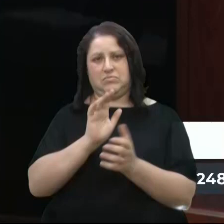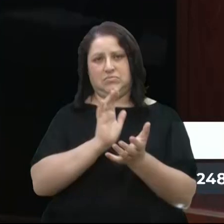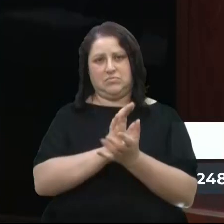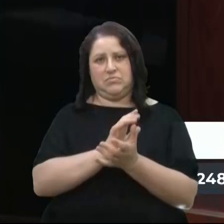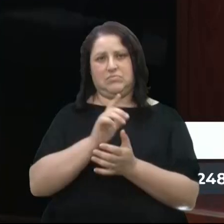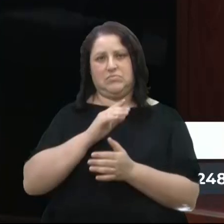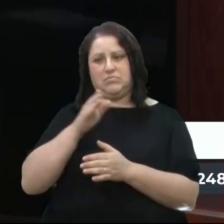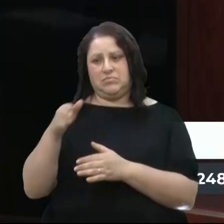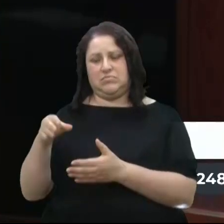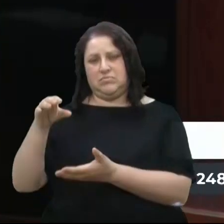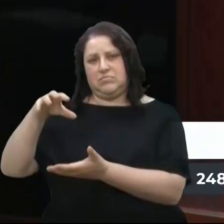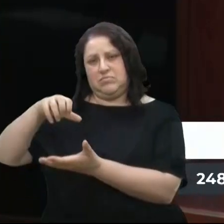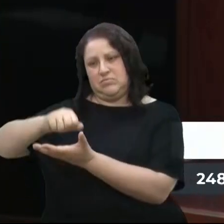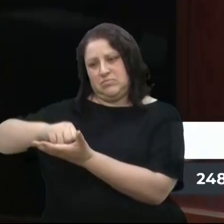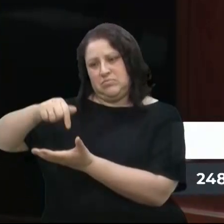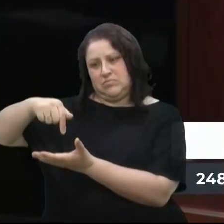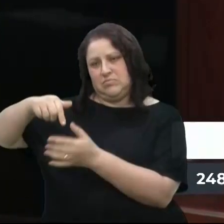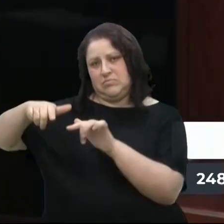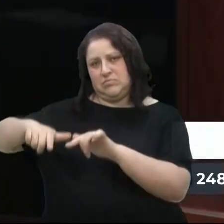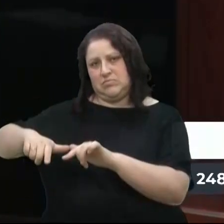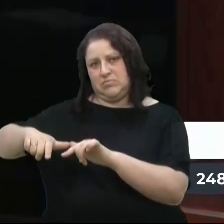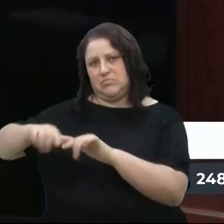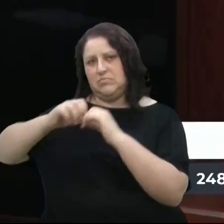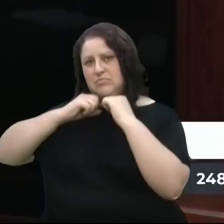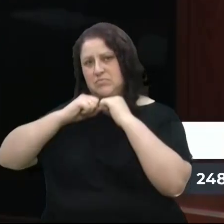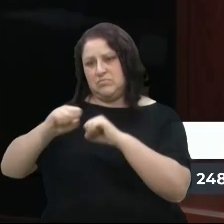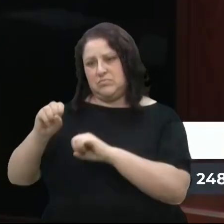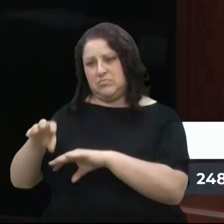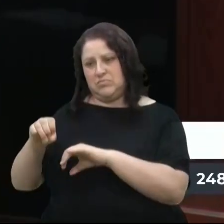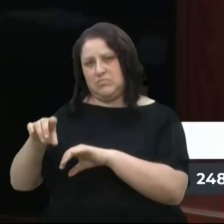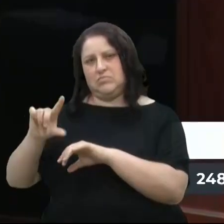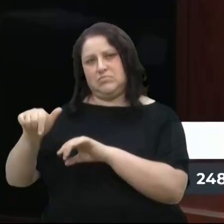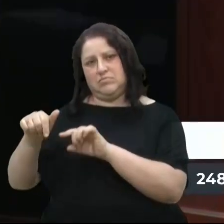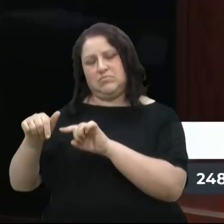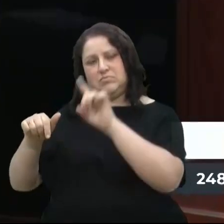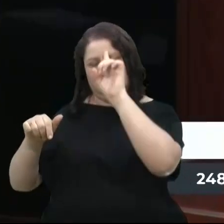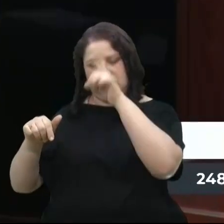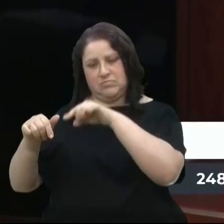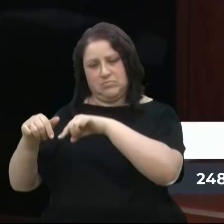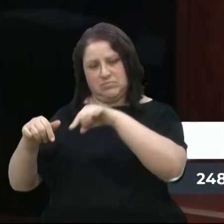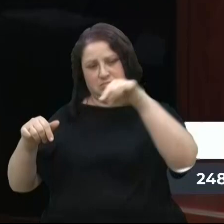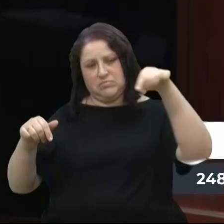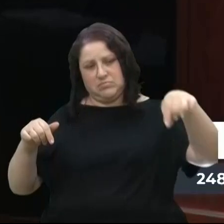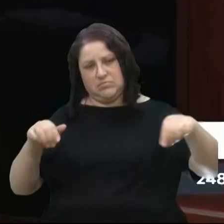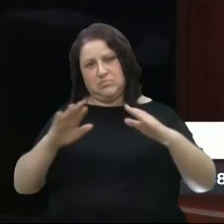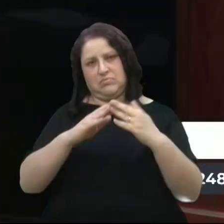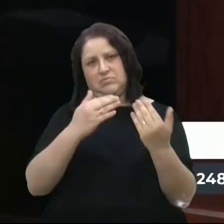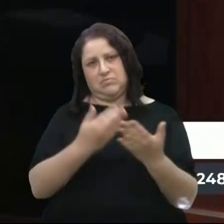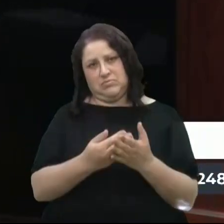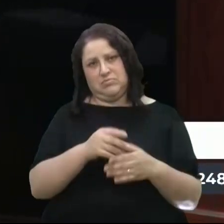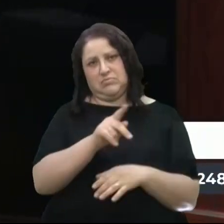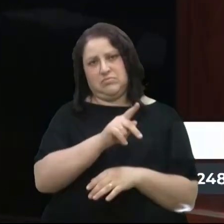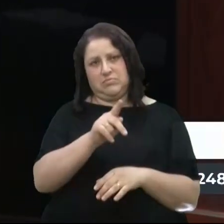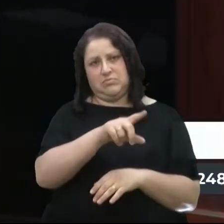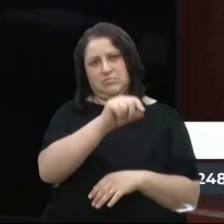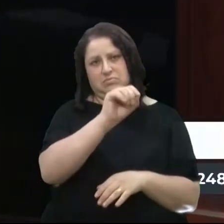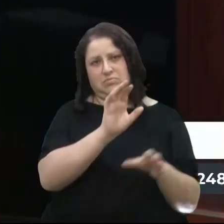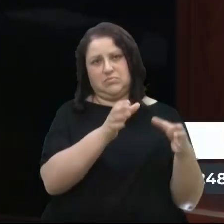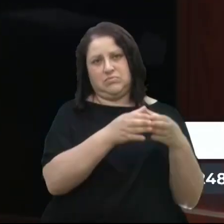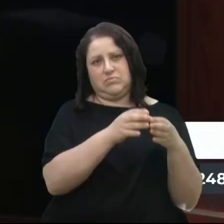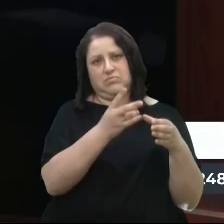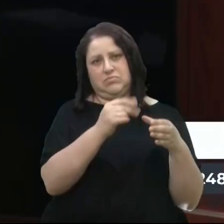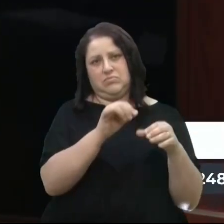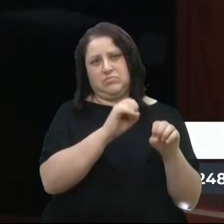designados para uma das nossas 85 escolas. Nessas escolas, os professores escolhem as turmas em que eles